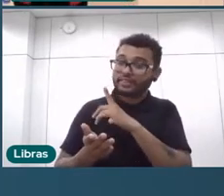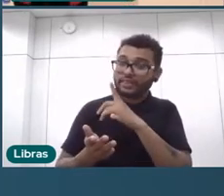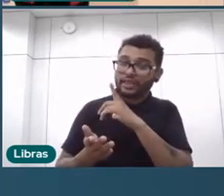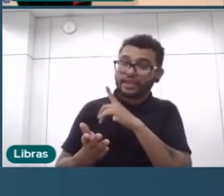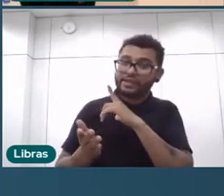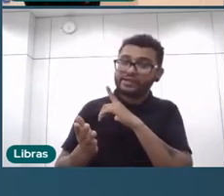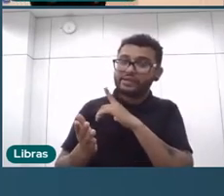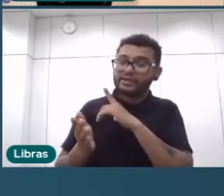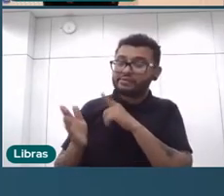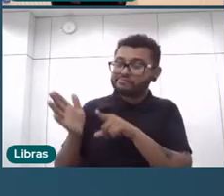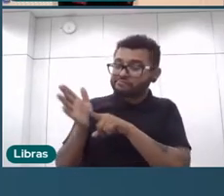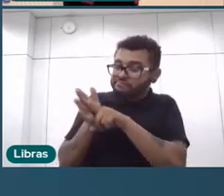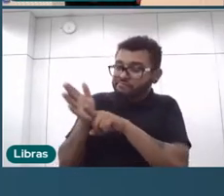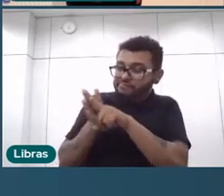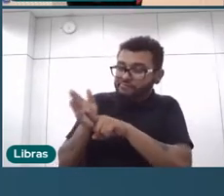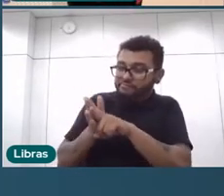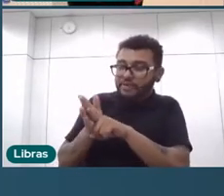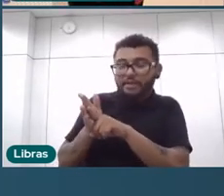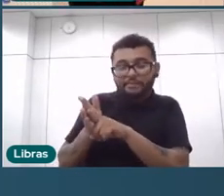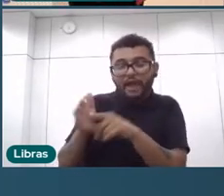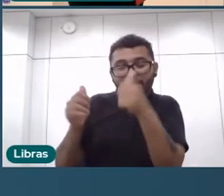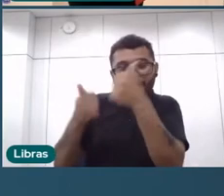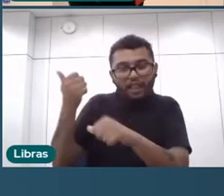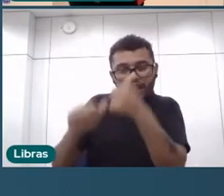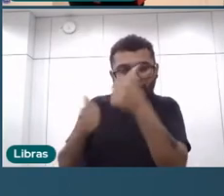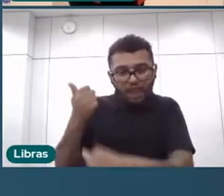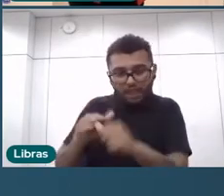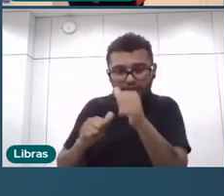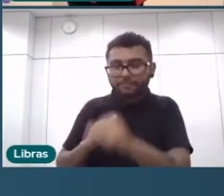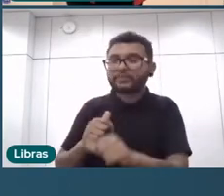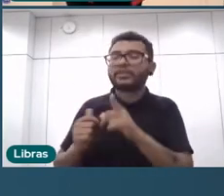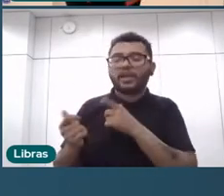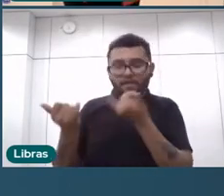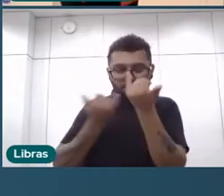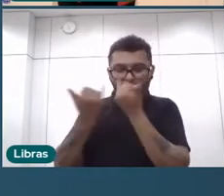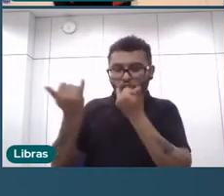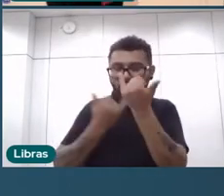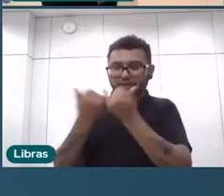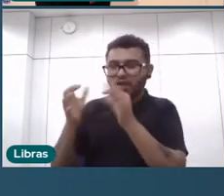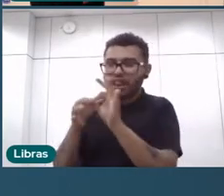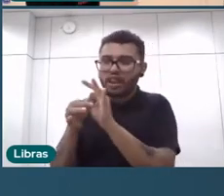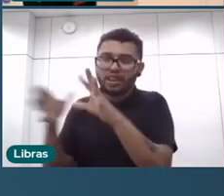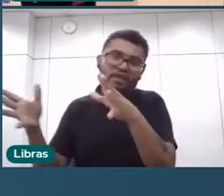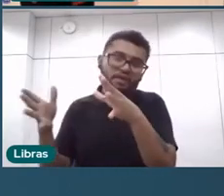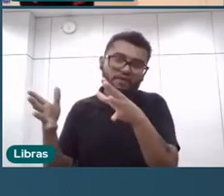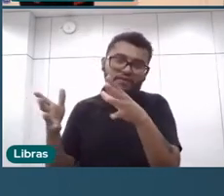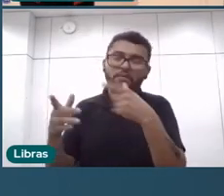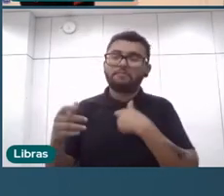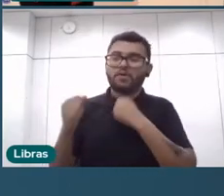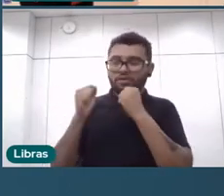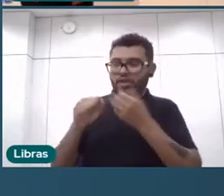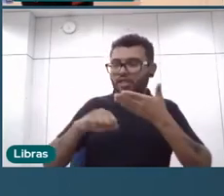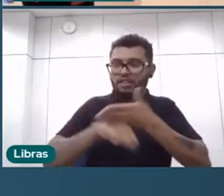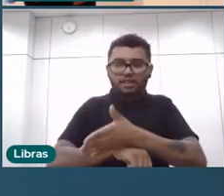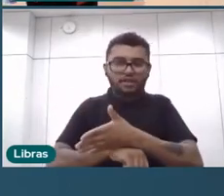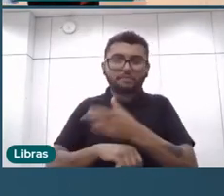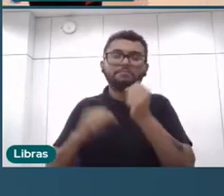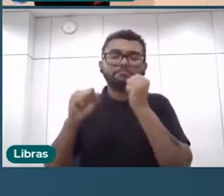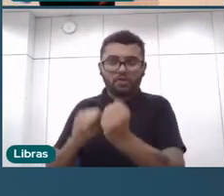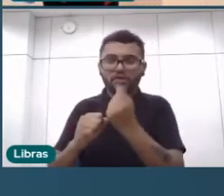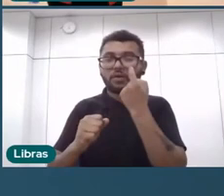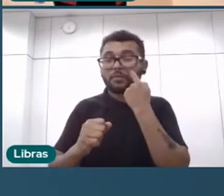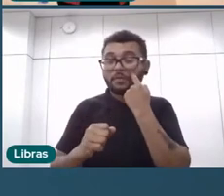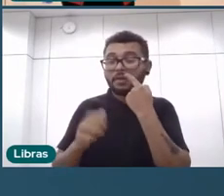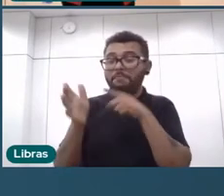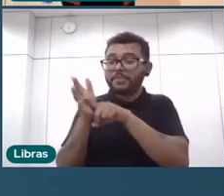desidentificados para análise, mas também já tem muitos dados lá, dados abertos, já tem muita coisa, e aí de novo, tanto chamar para que façam